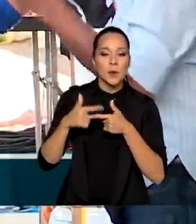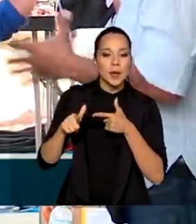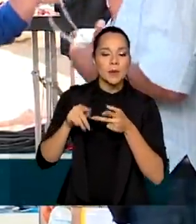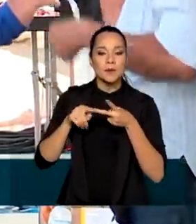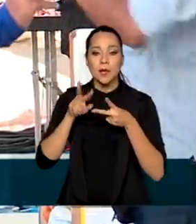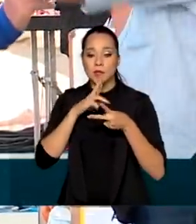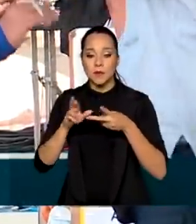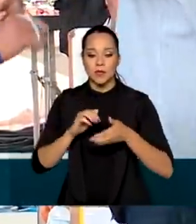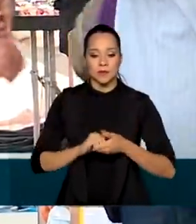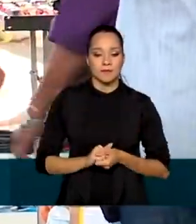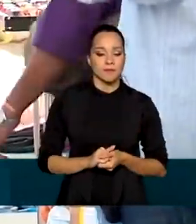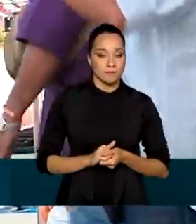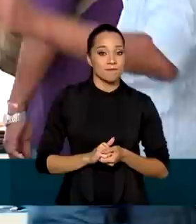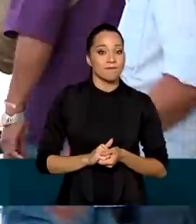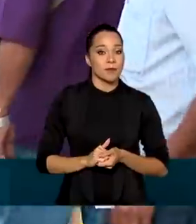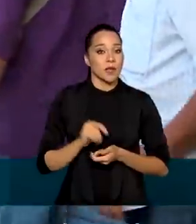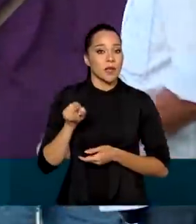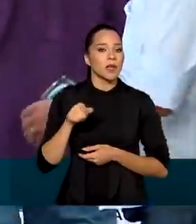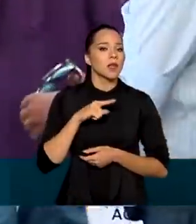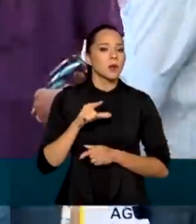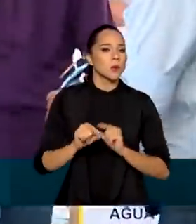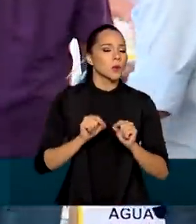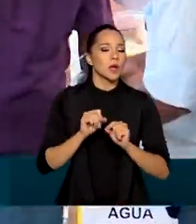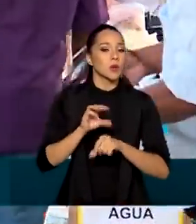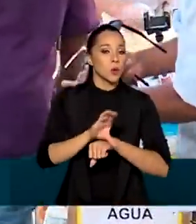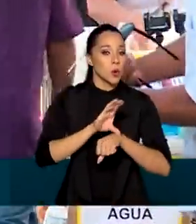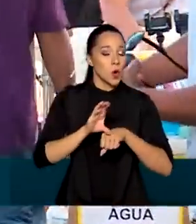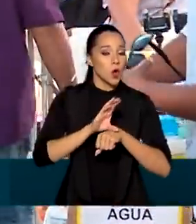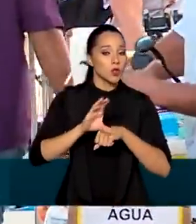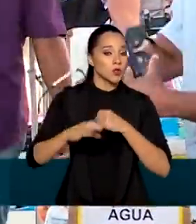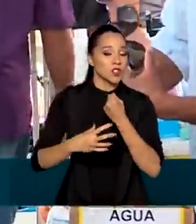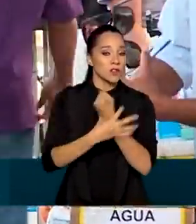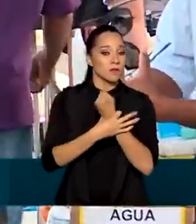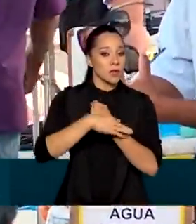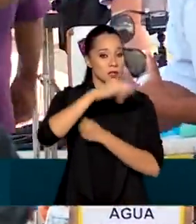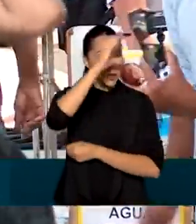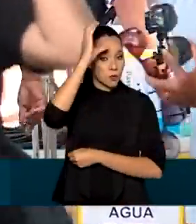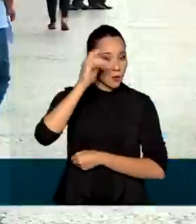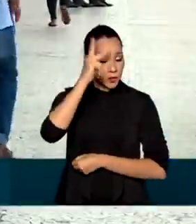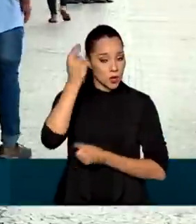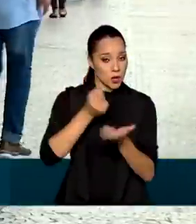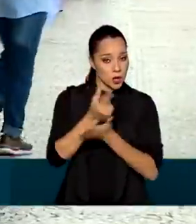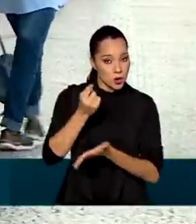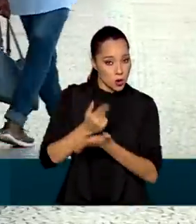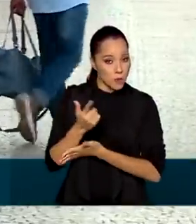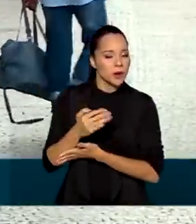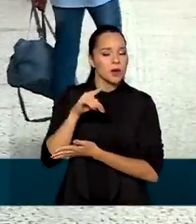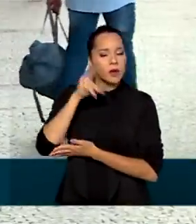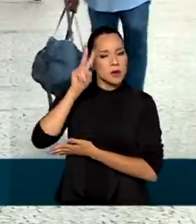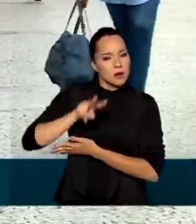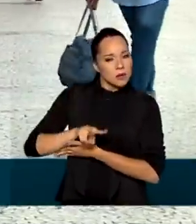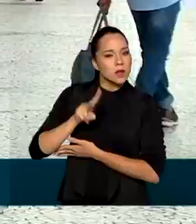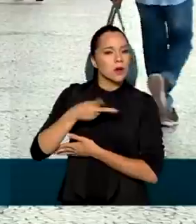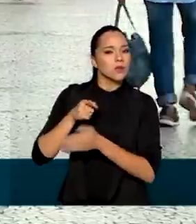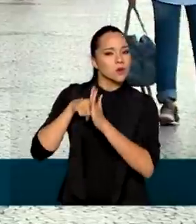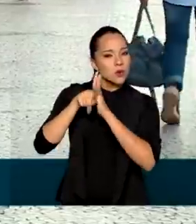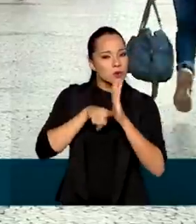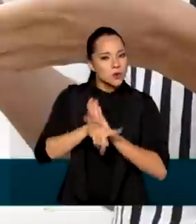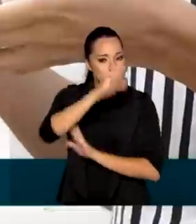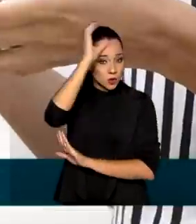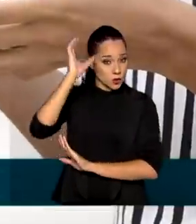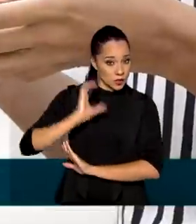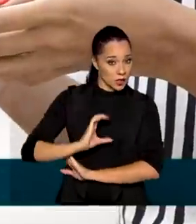registro da queixa está amparado no Código de Defesa do Consumidor e é um valioso instrumento de consulta dos